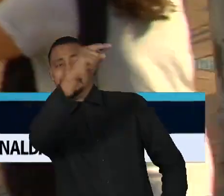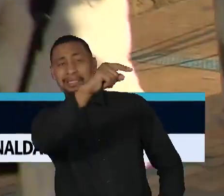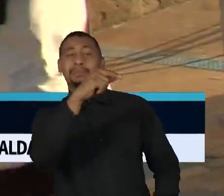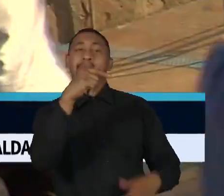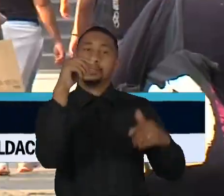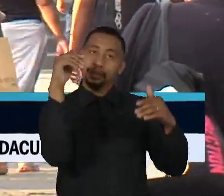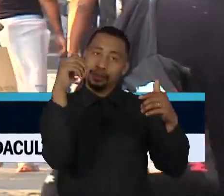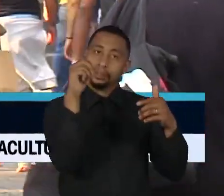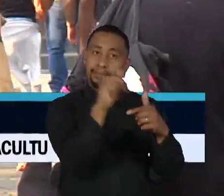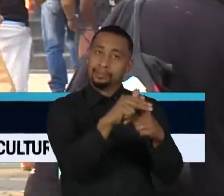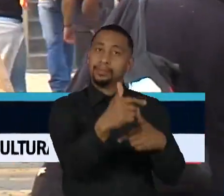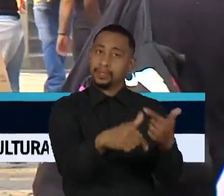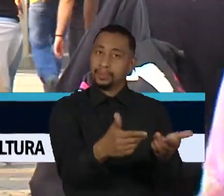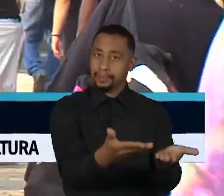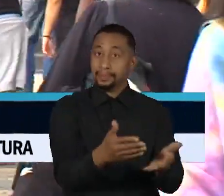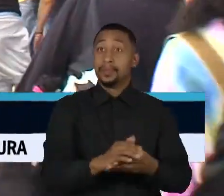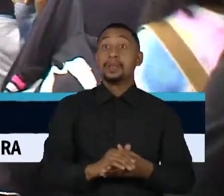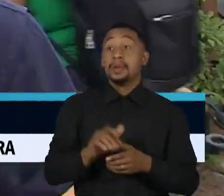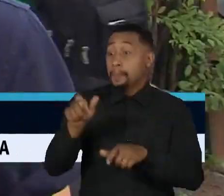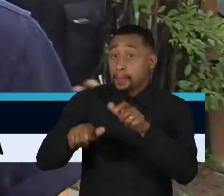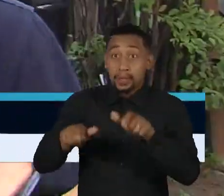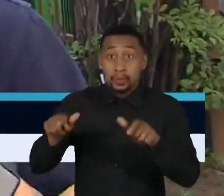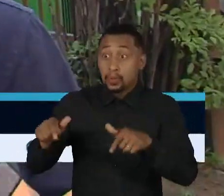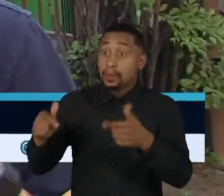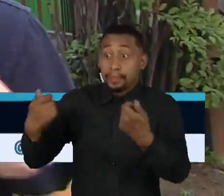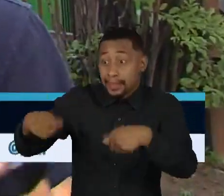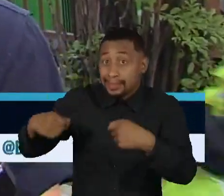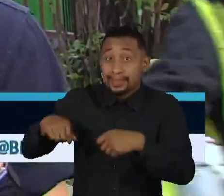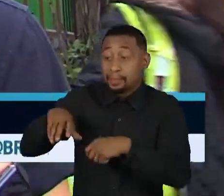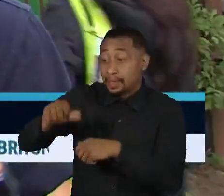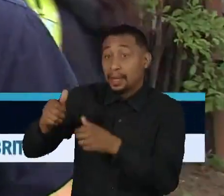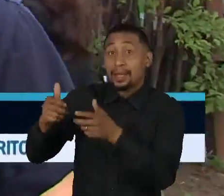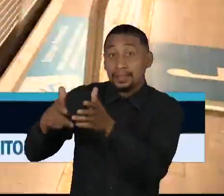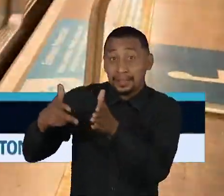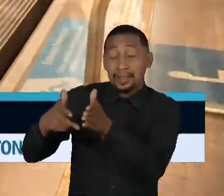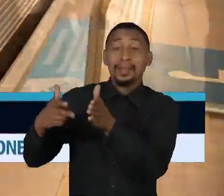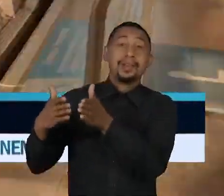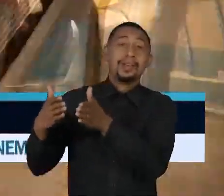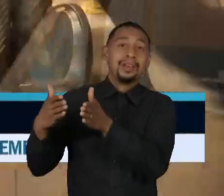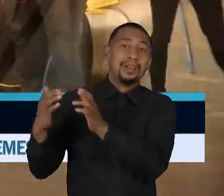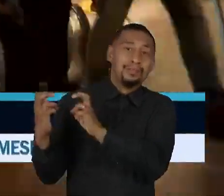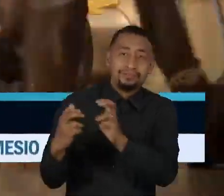única reclamação de quem depende dele. Então, calor, muito cheio, muita gente.